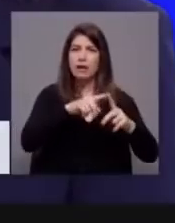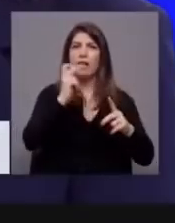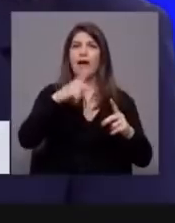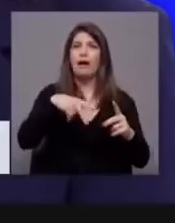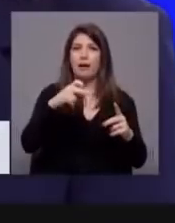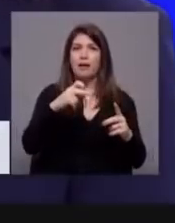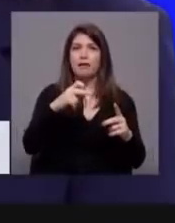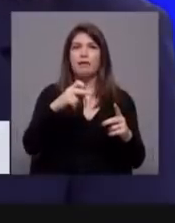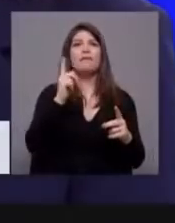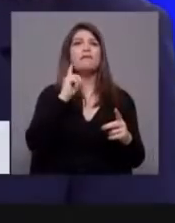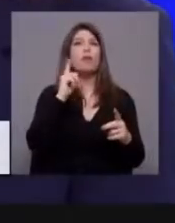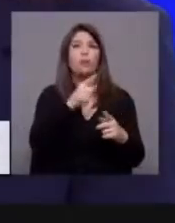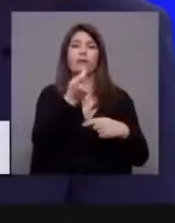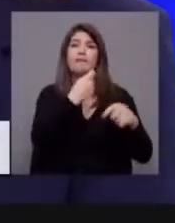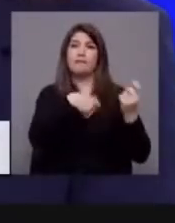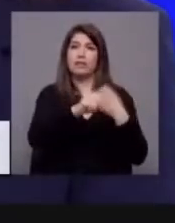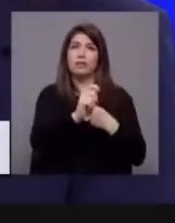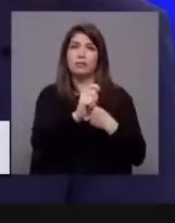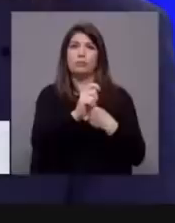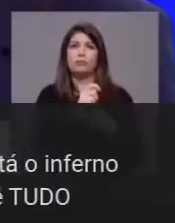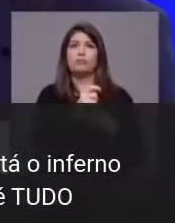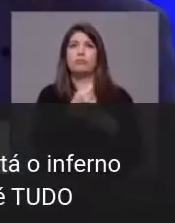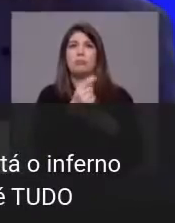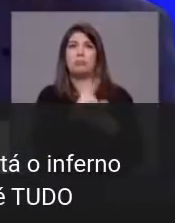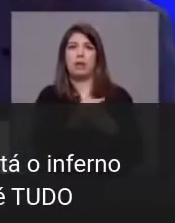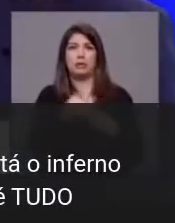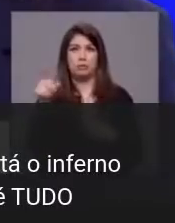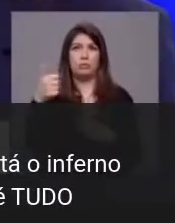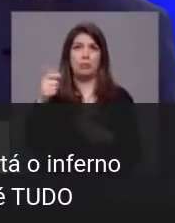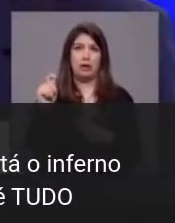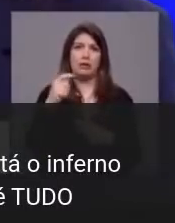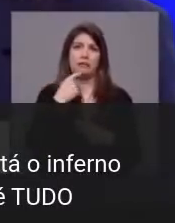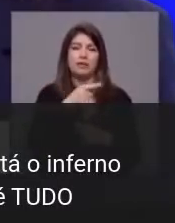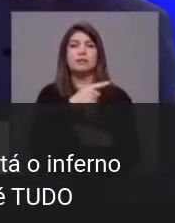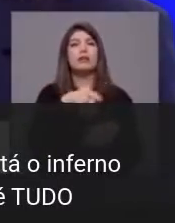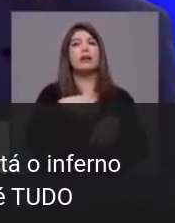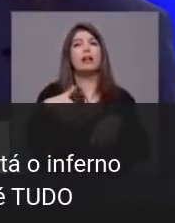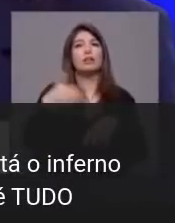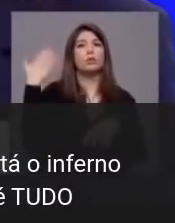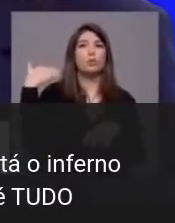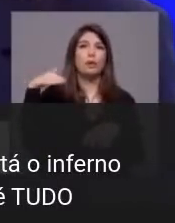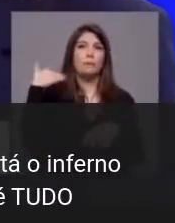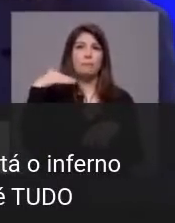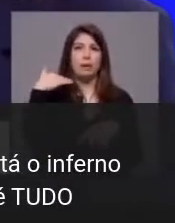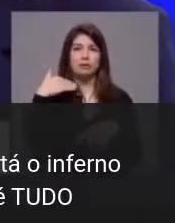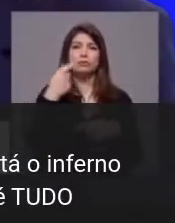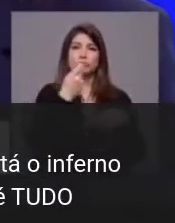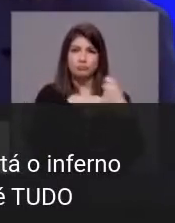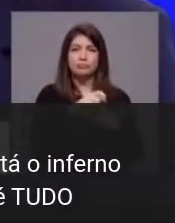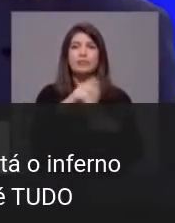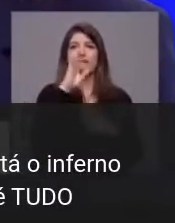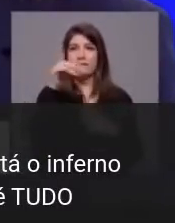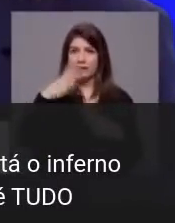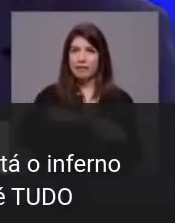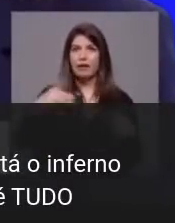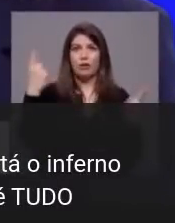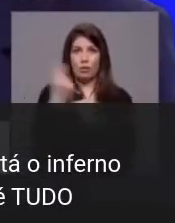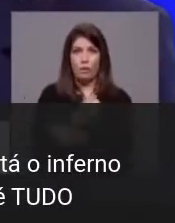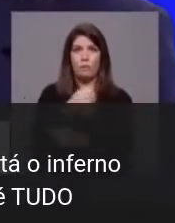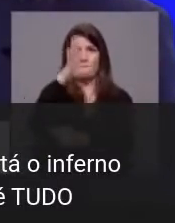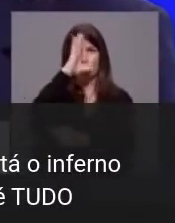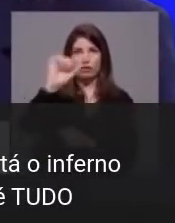foi barata, que foi vendida, e segundo o Bloco de Esquerda, ao desbarato, pelo governo Passos Coelho, mas, portanto, recomprando a ANA pelo mesmo valor.